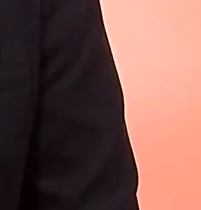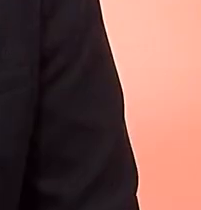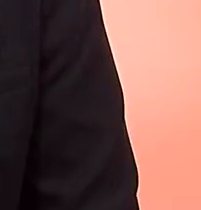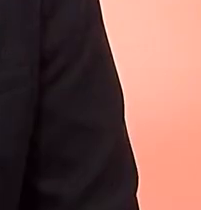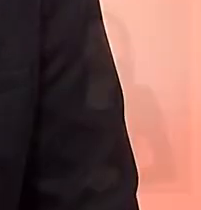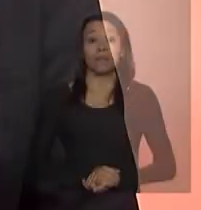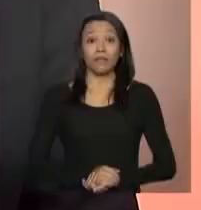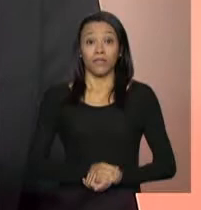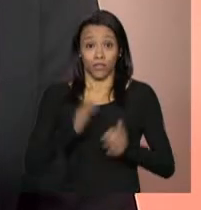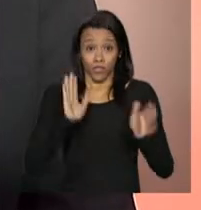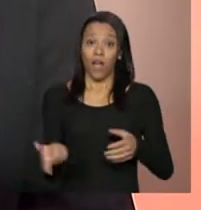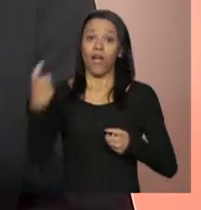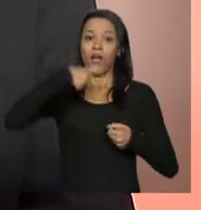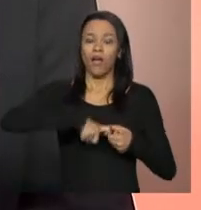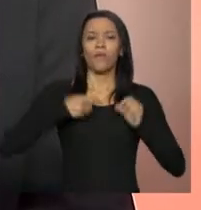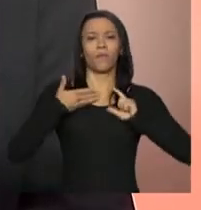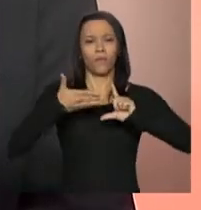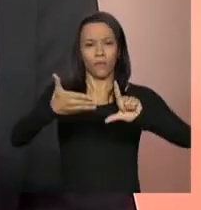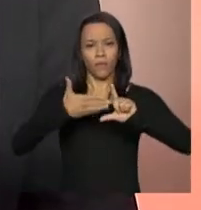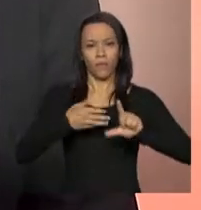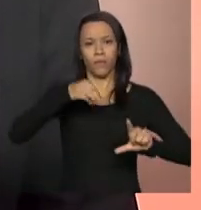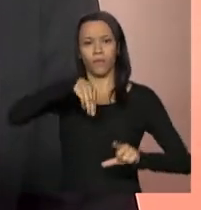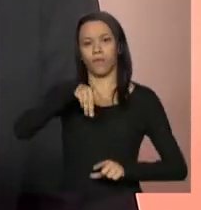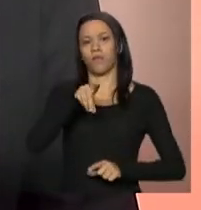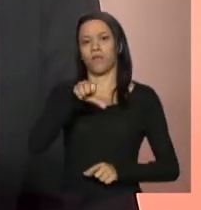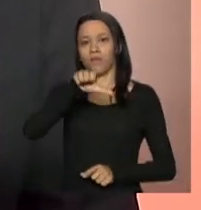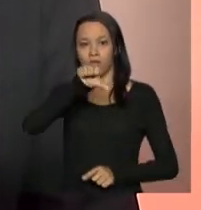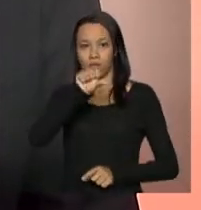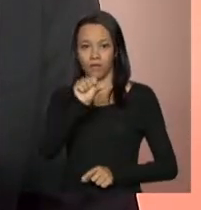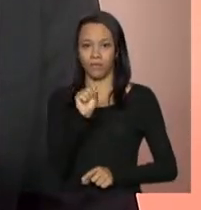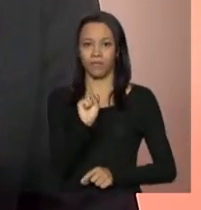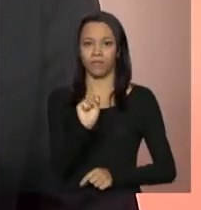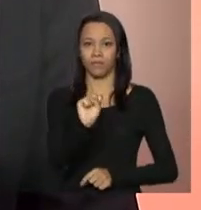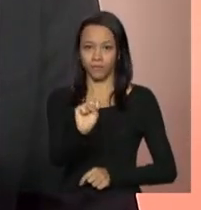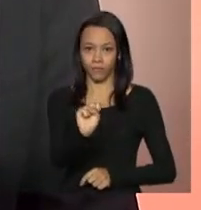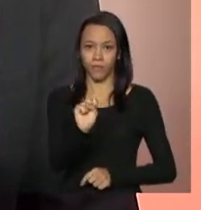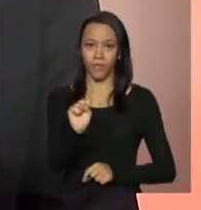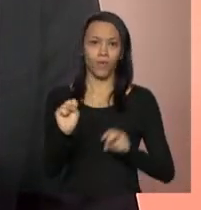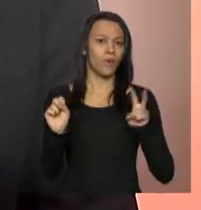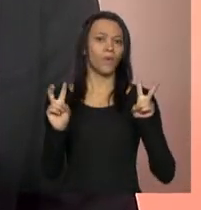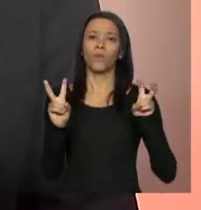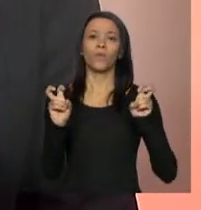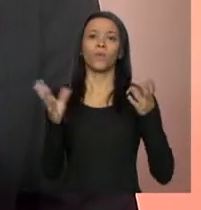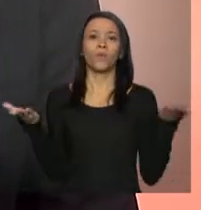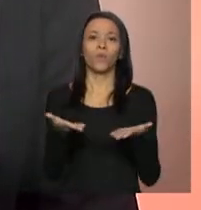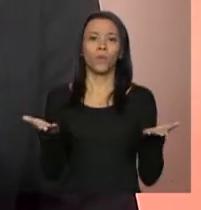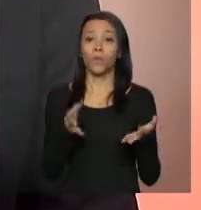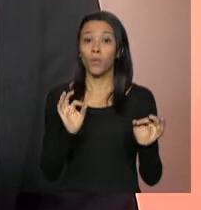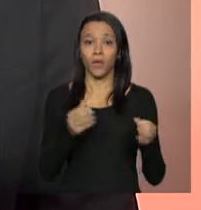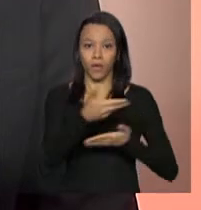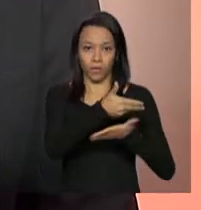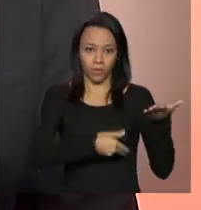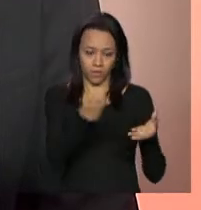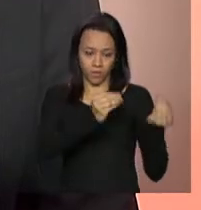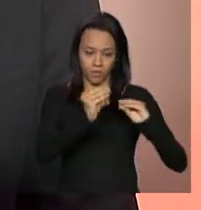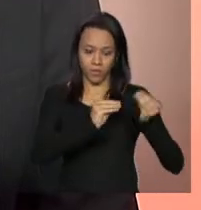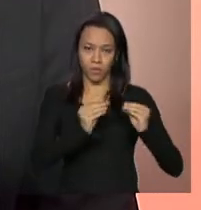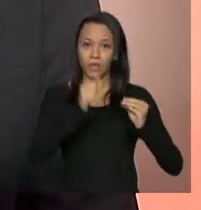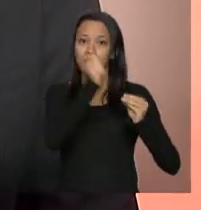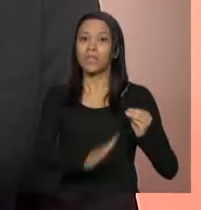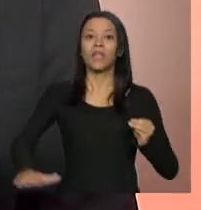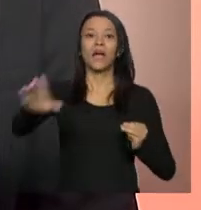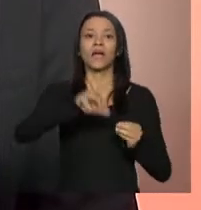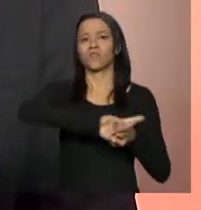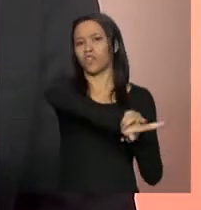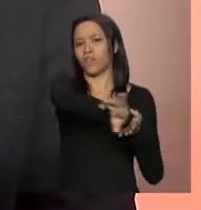Estamos de volta com a teleconferência do Ministério do Desenvolvimento Social e Combate à Fome. O tema de hoje o Cadastro Nacional de Entidades